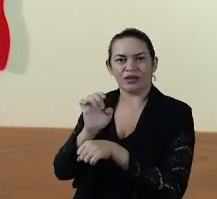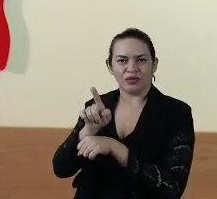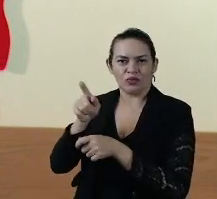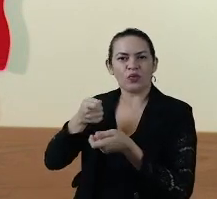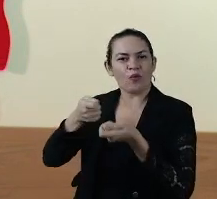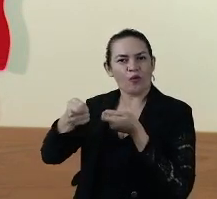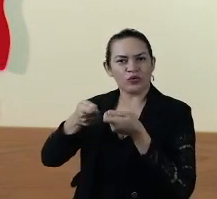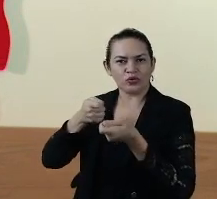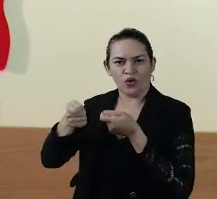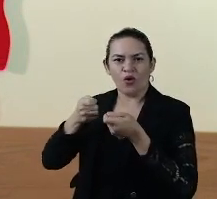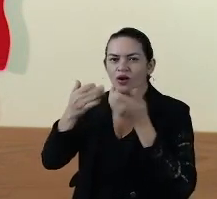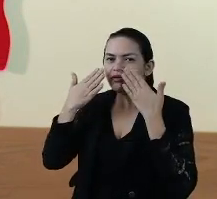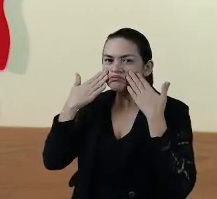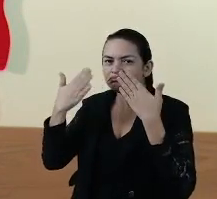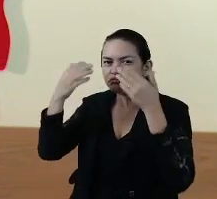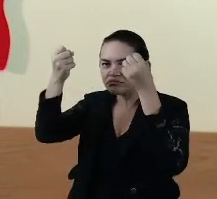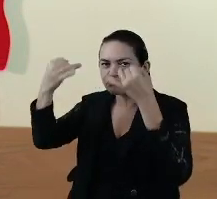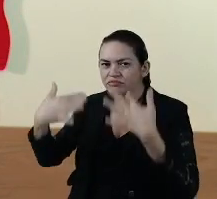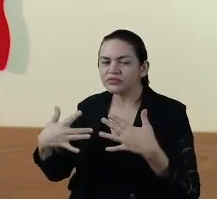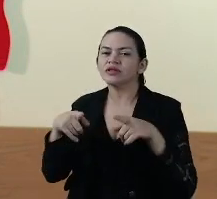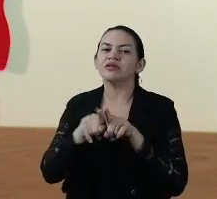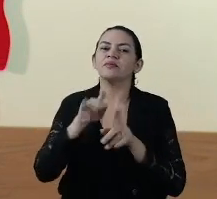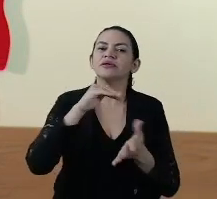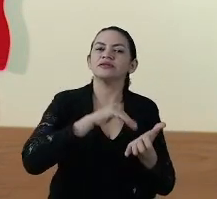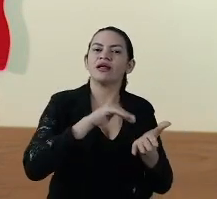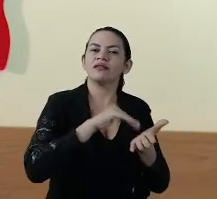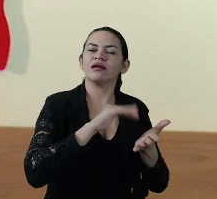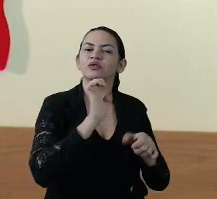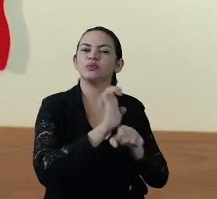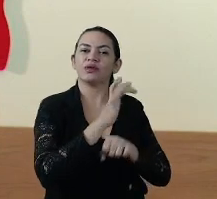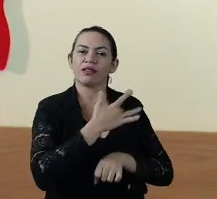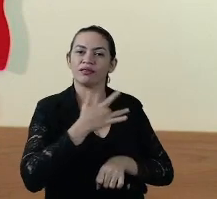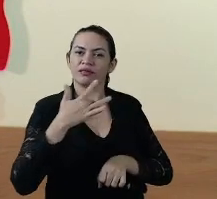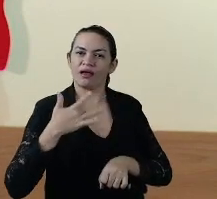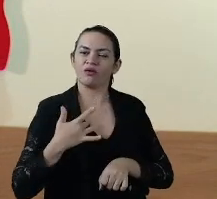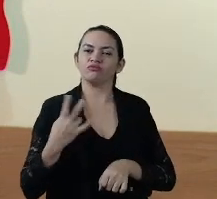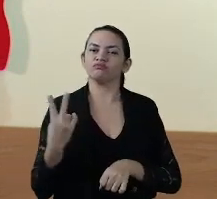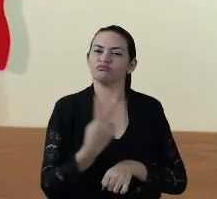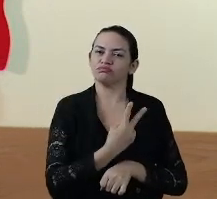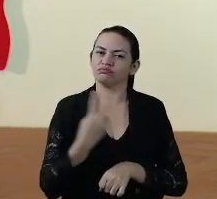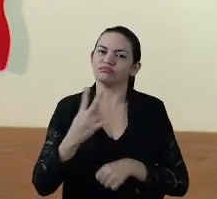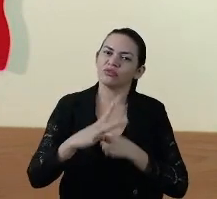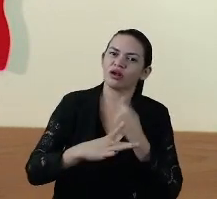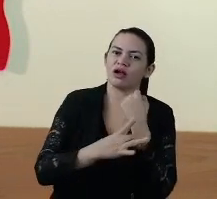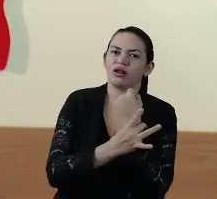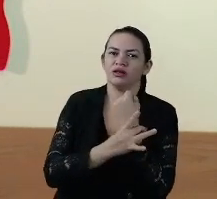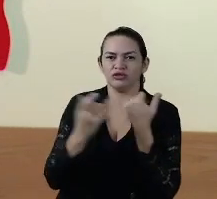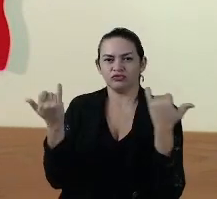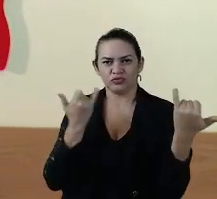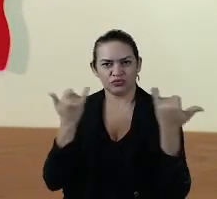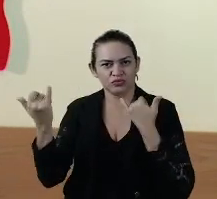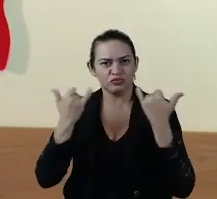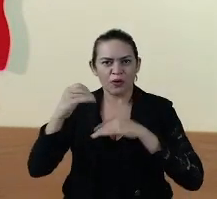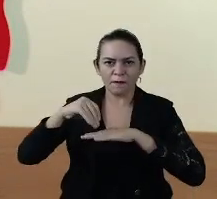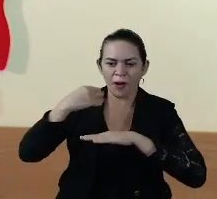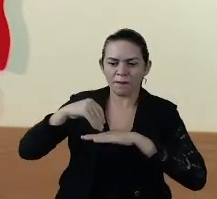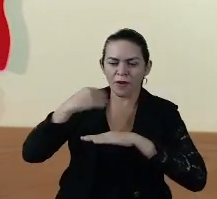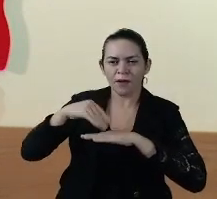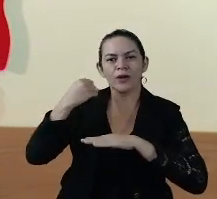e Controle, assim como da Secretaria de Estado da Saúde, que tem garantido estas providências.